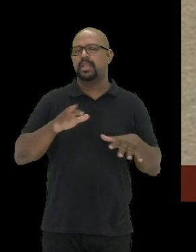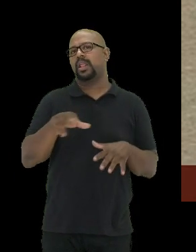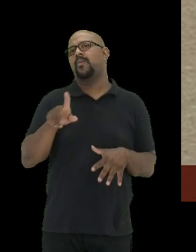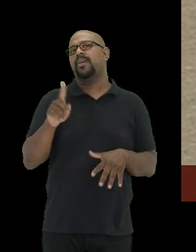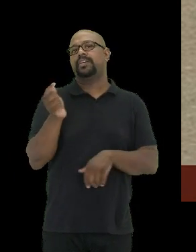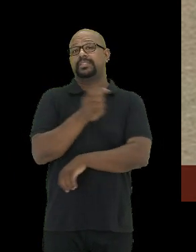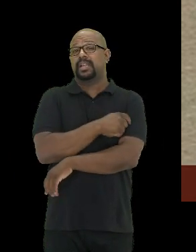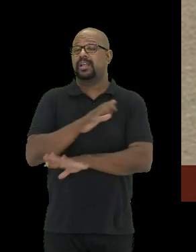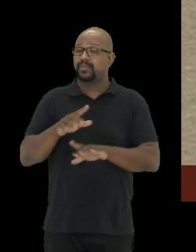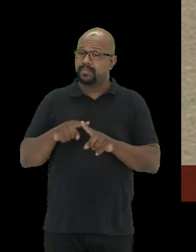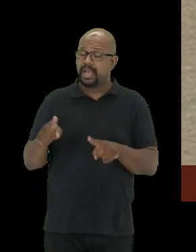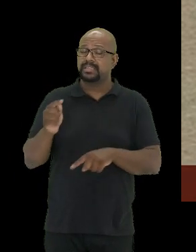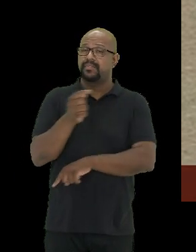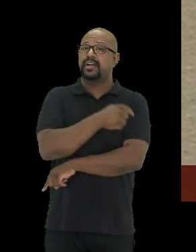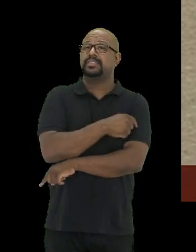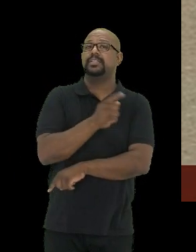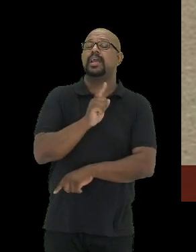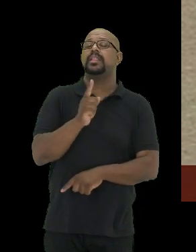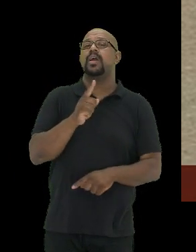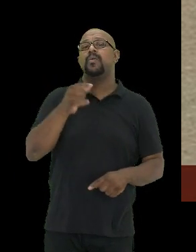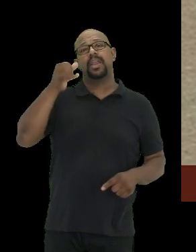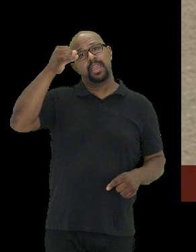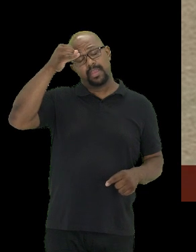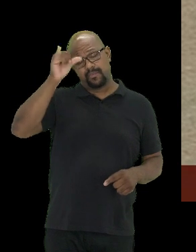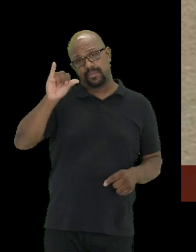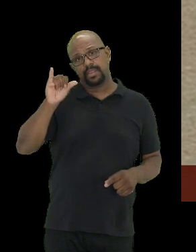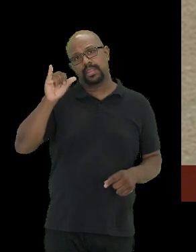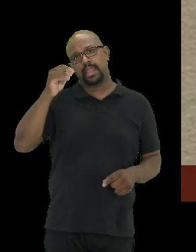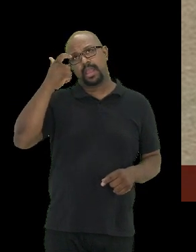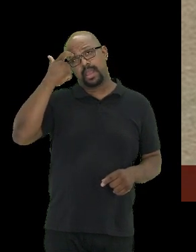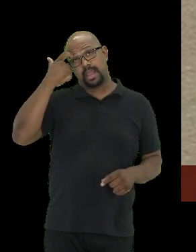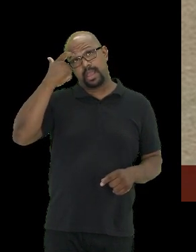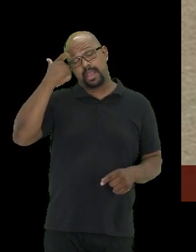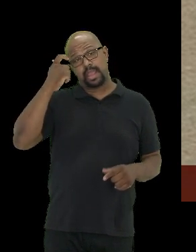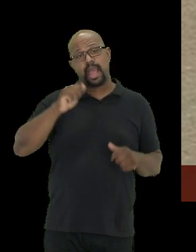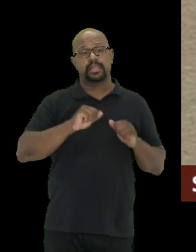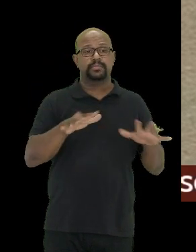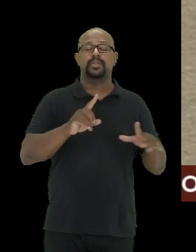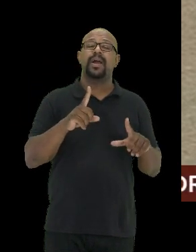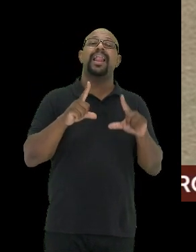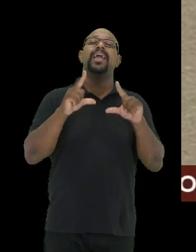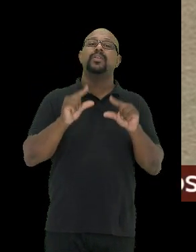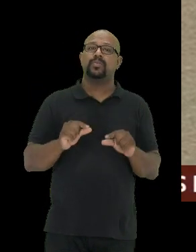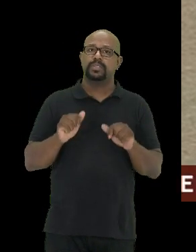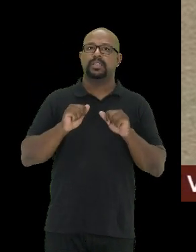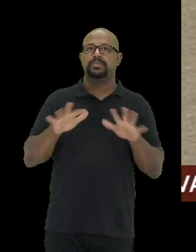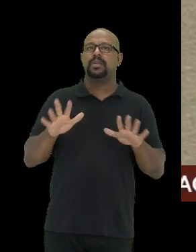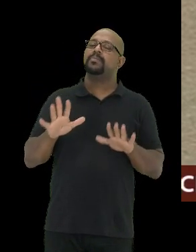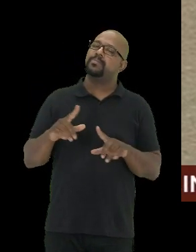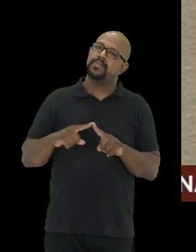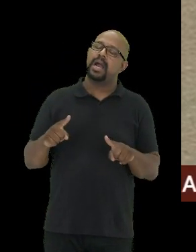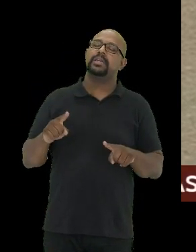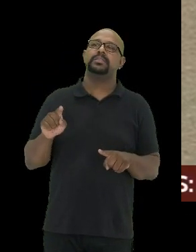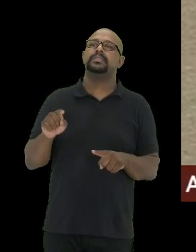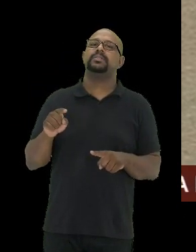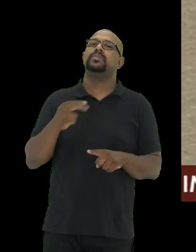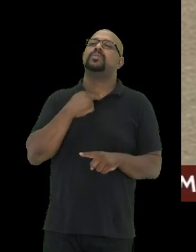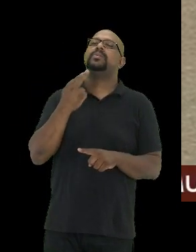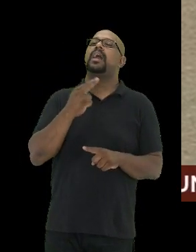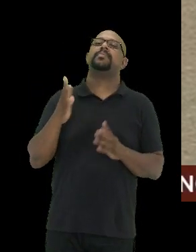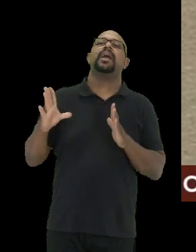mas a vacina não previne a transmissão, ela reduz a transmissão, mas ela é insuficiente para